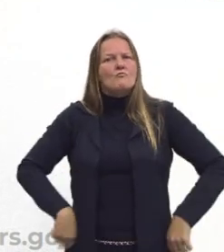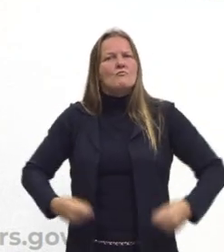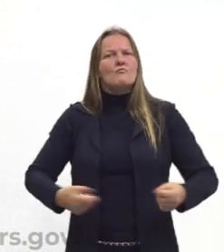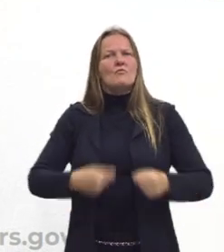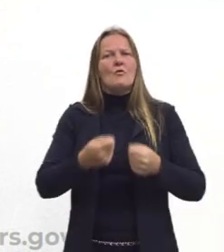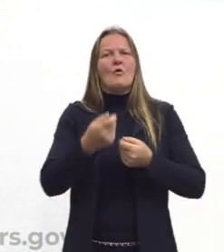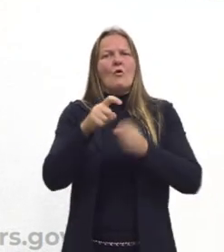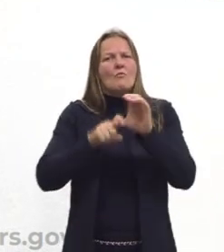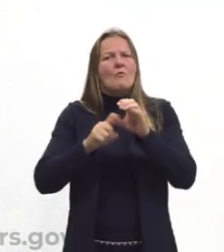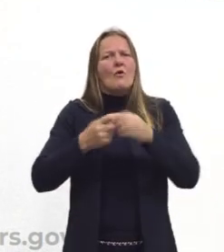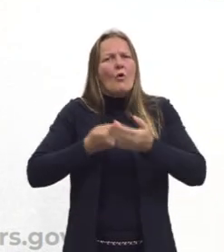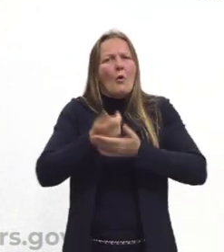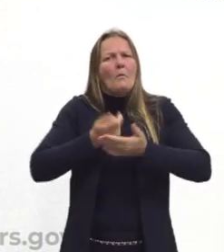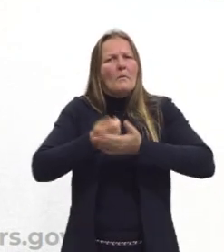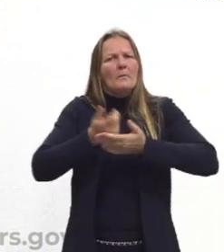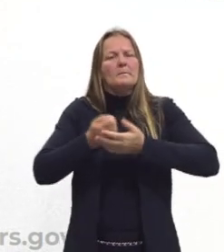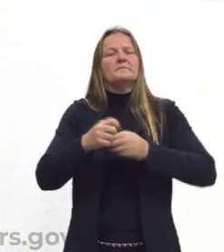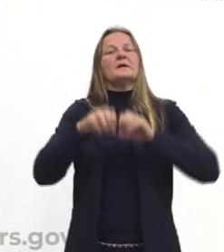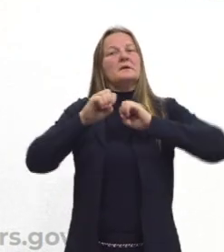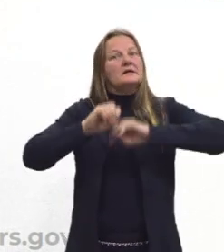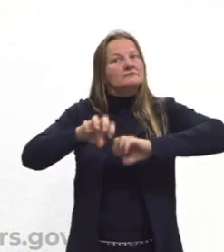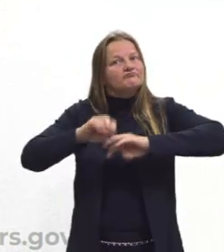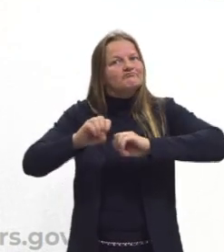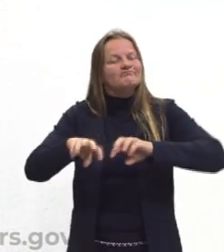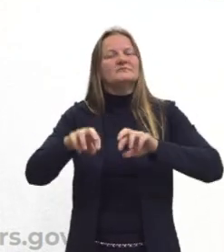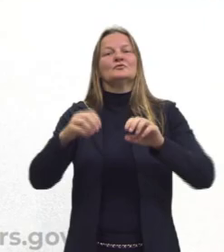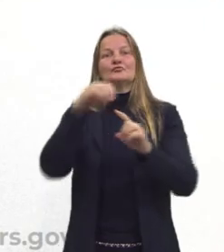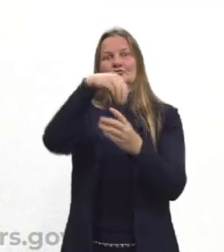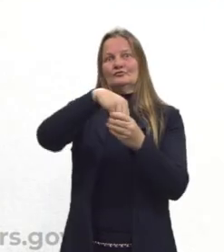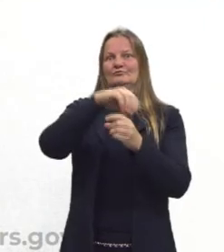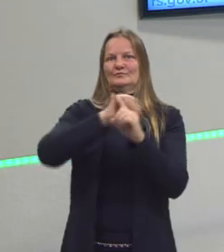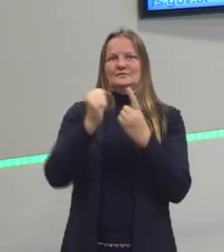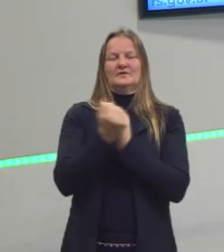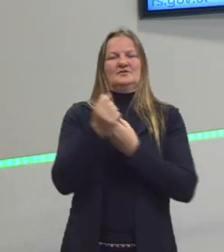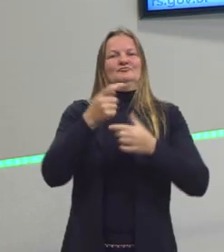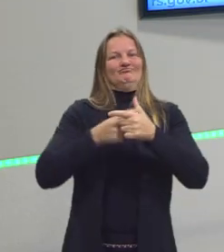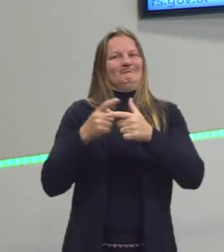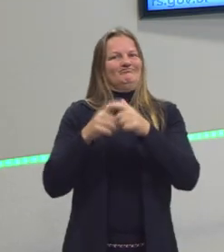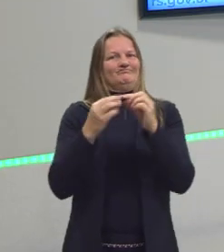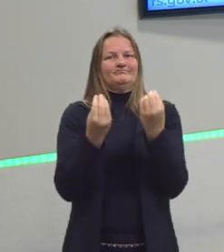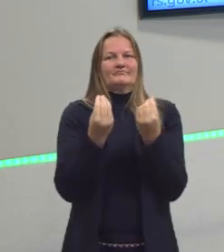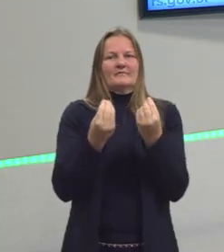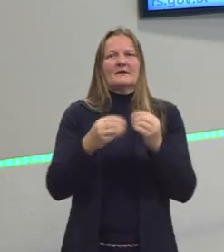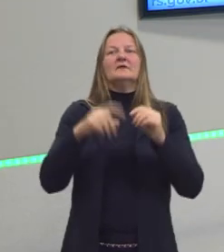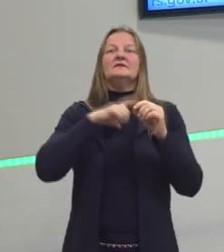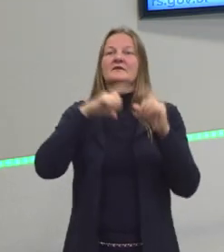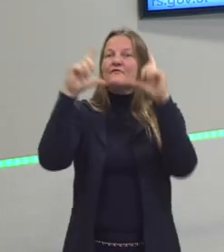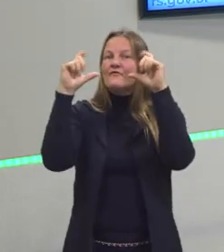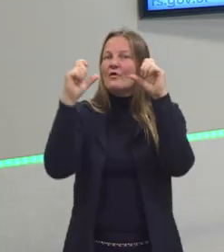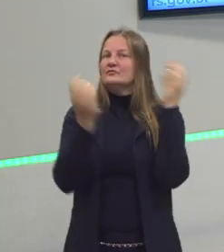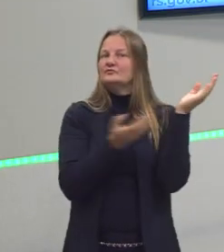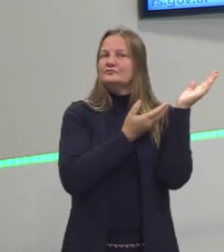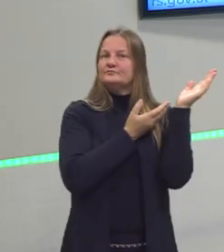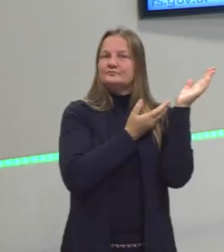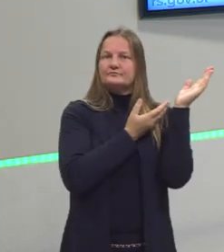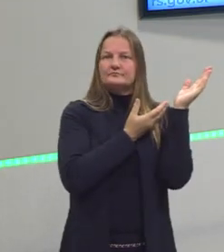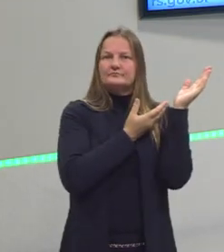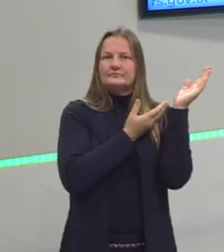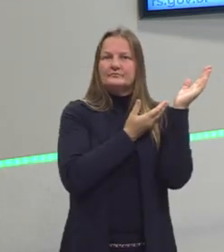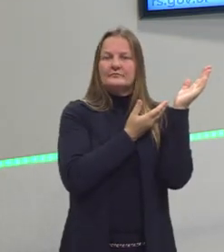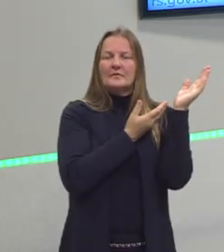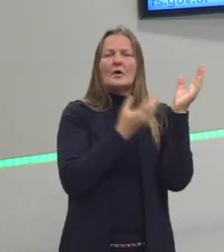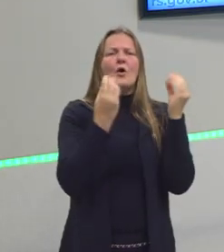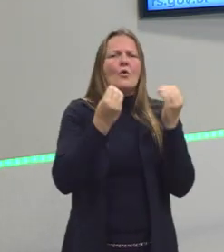na questão da educação, na sociedade. Aqui eu trago uma imagem. Falando sobre a formação